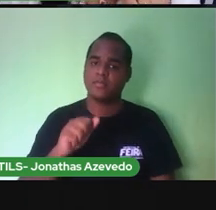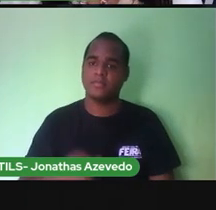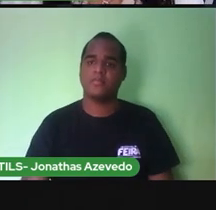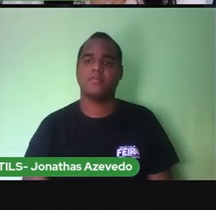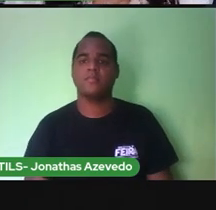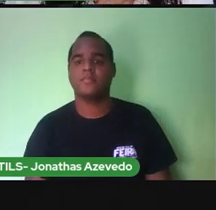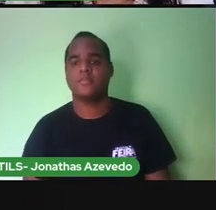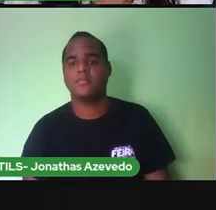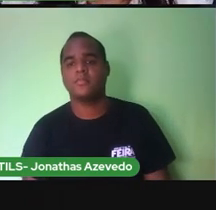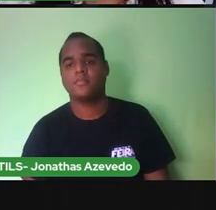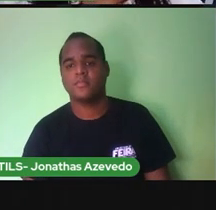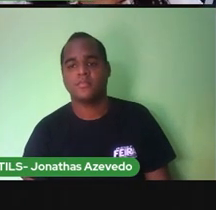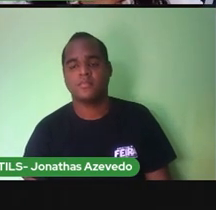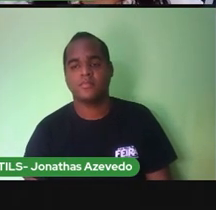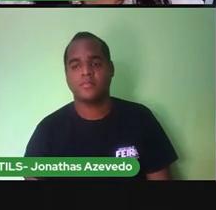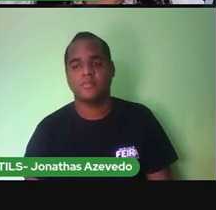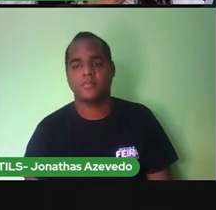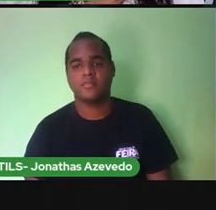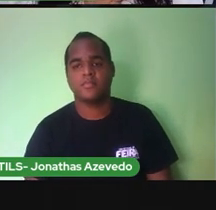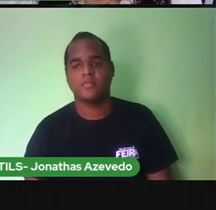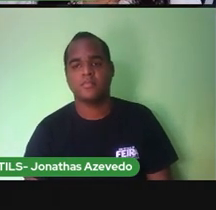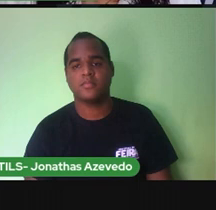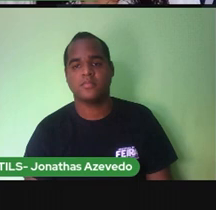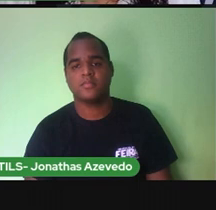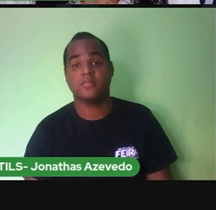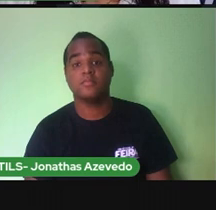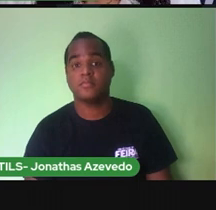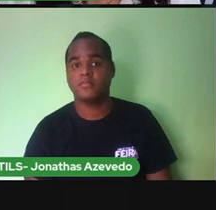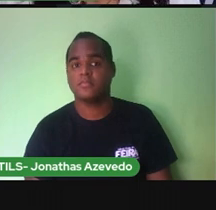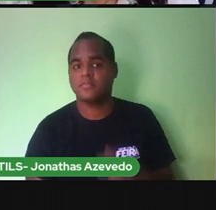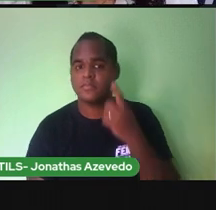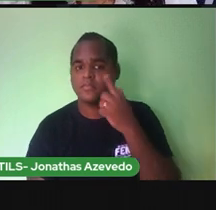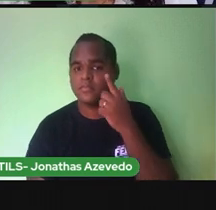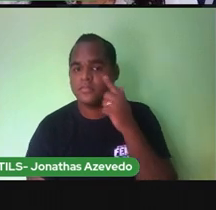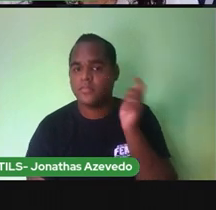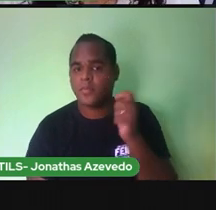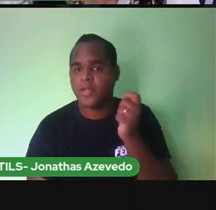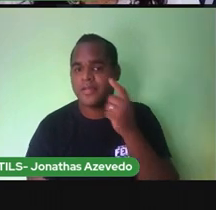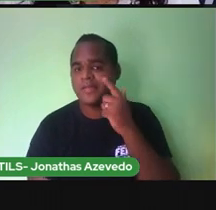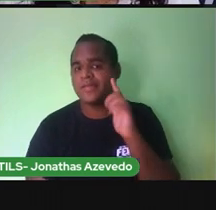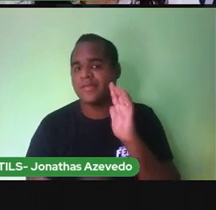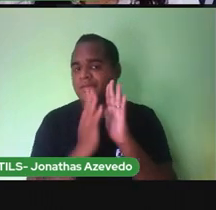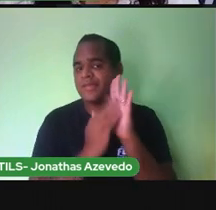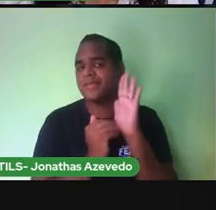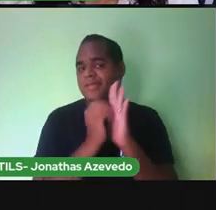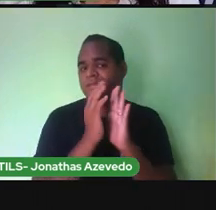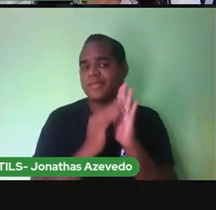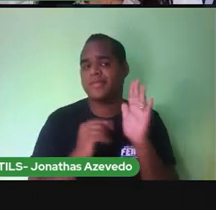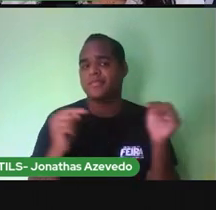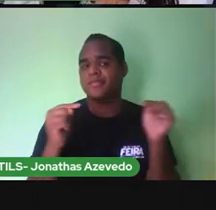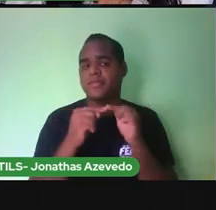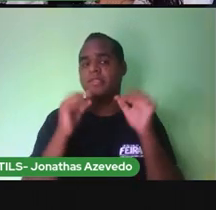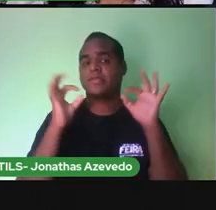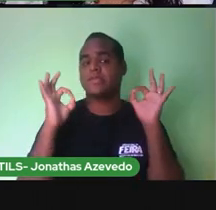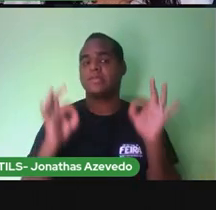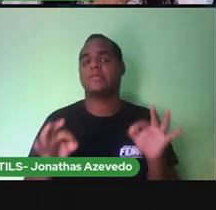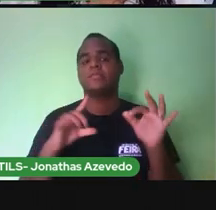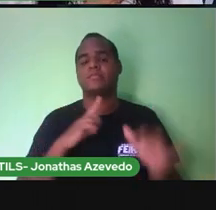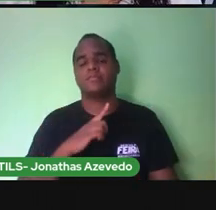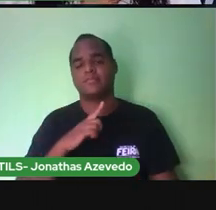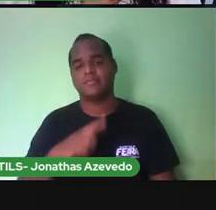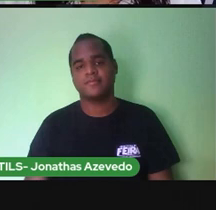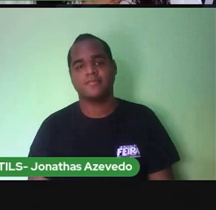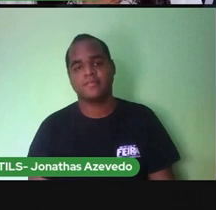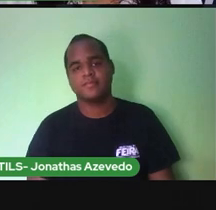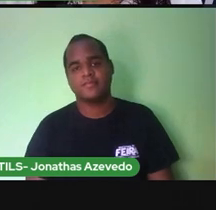Agora você só vai Pintar A alternativa correta Há